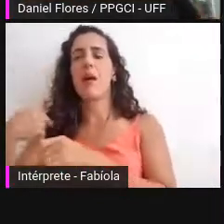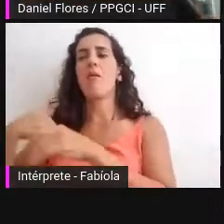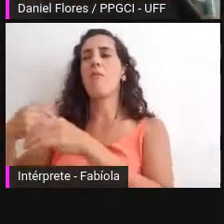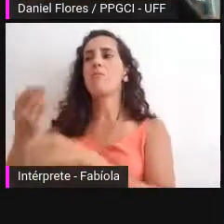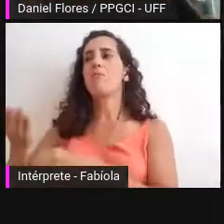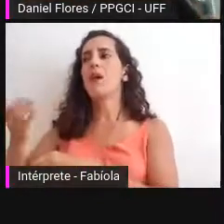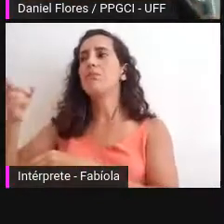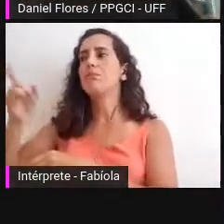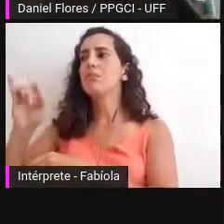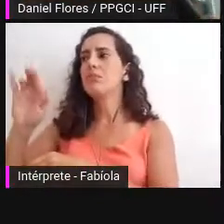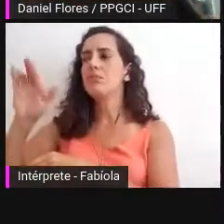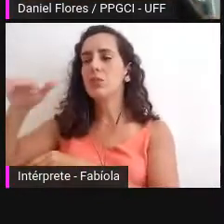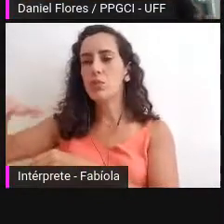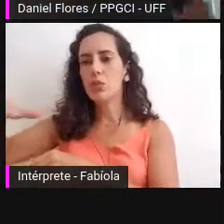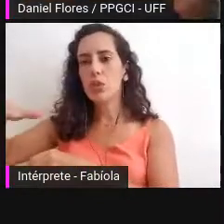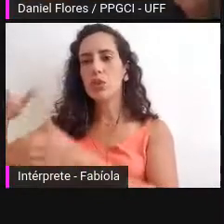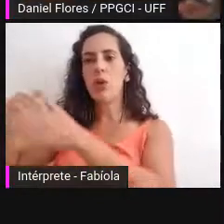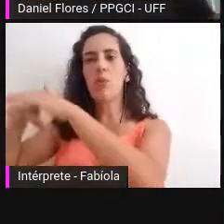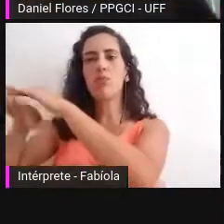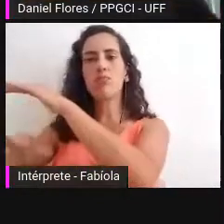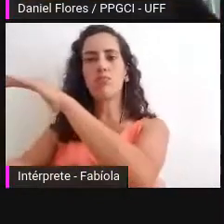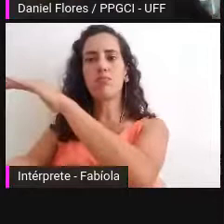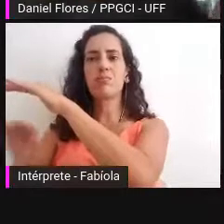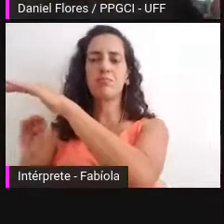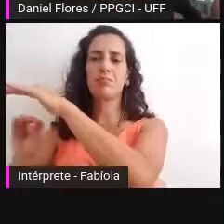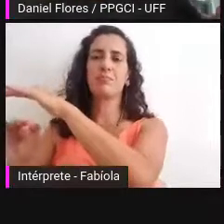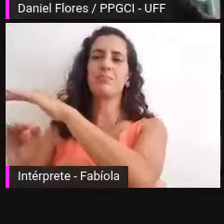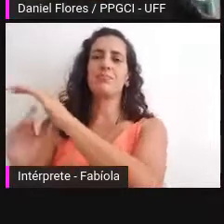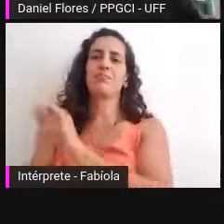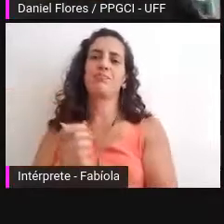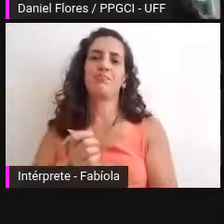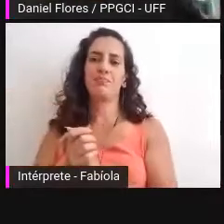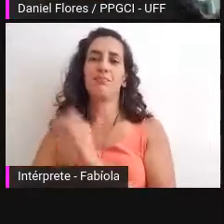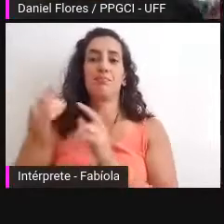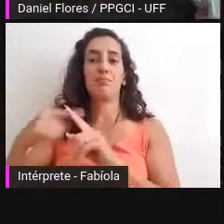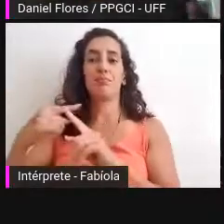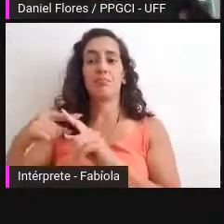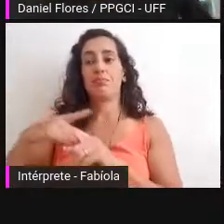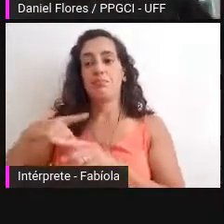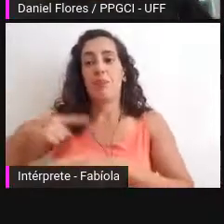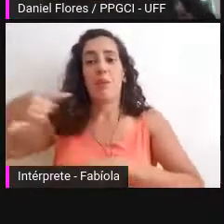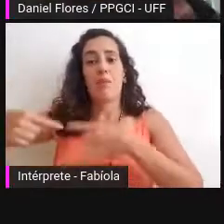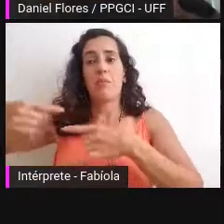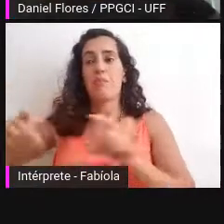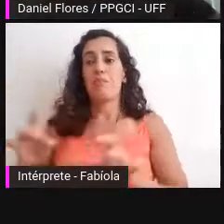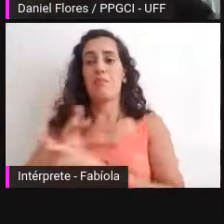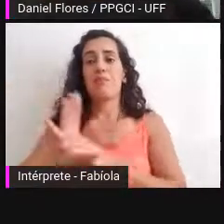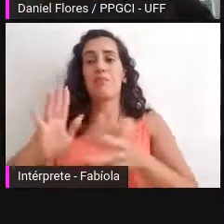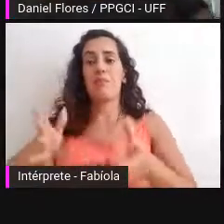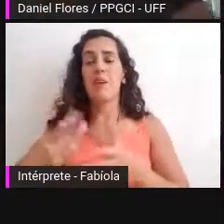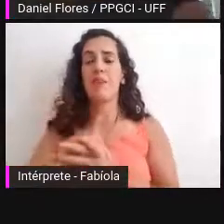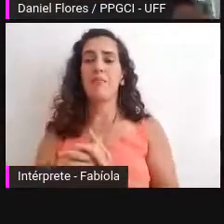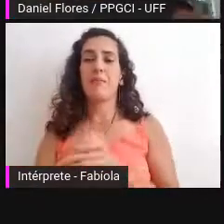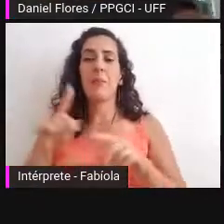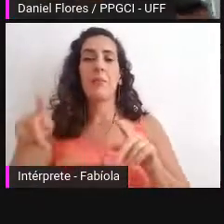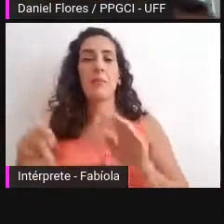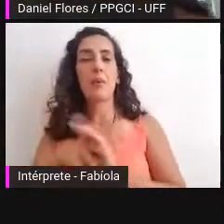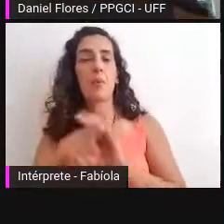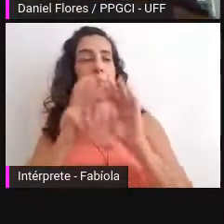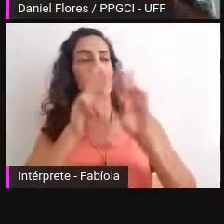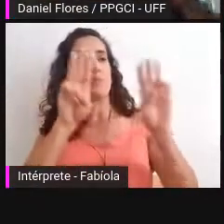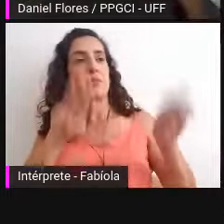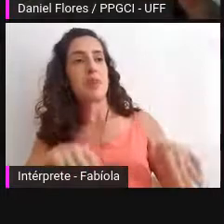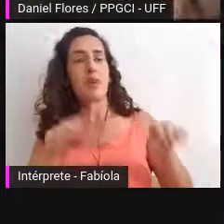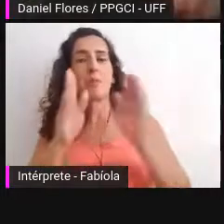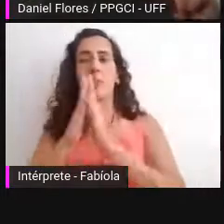institucional com uma política dos arquivos das bibliotecas dos museus e etc